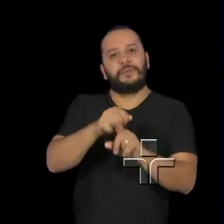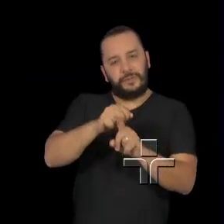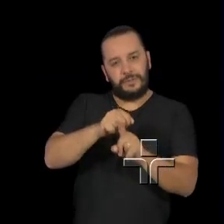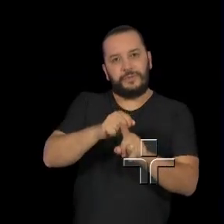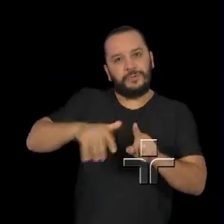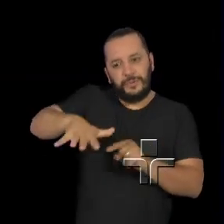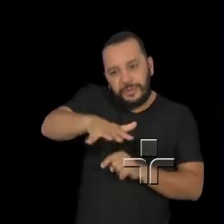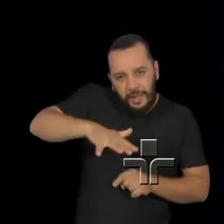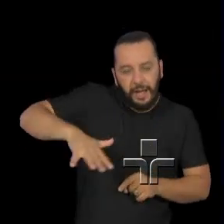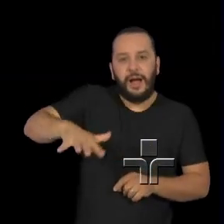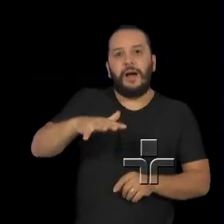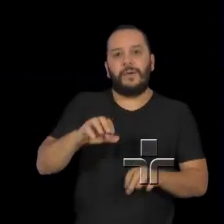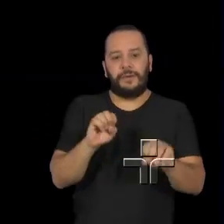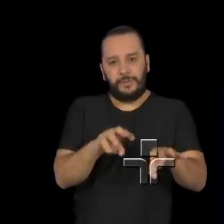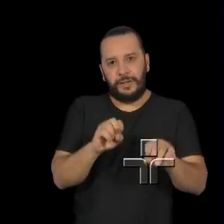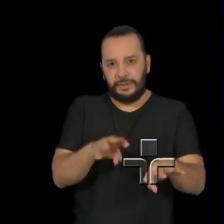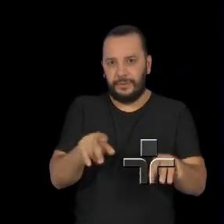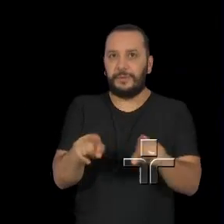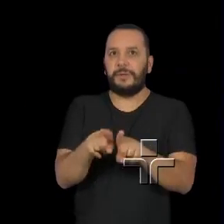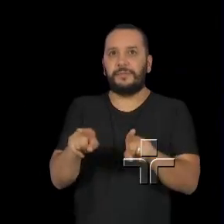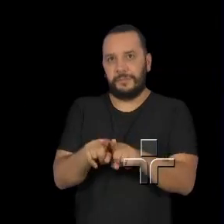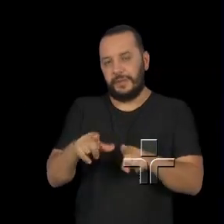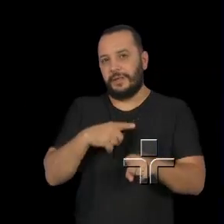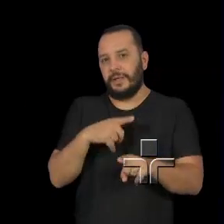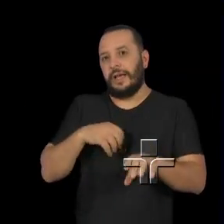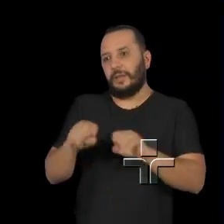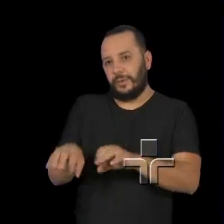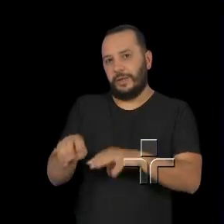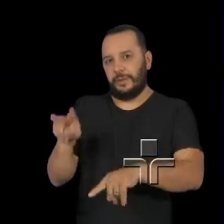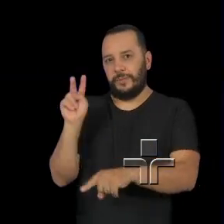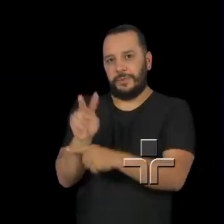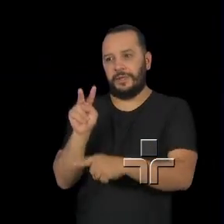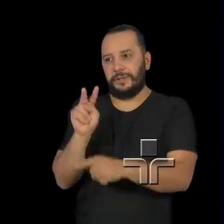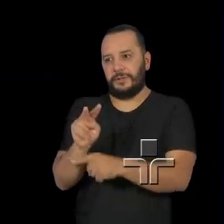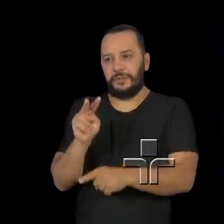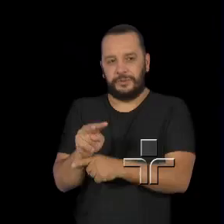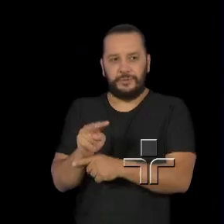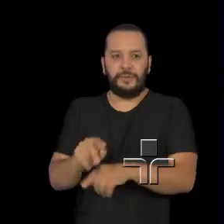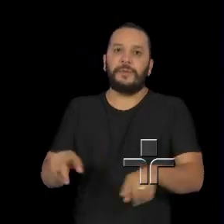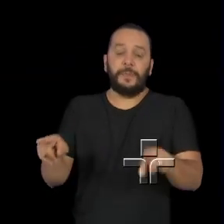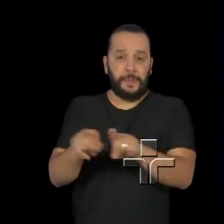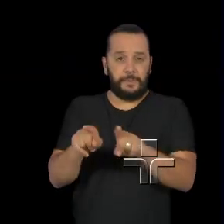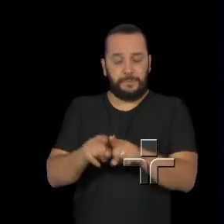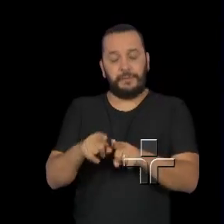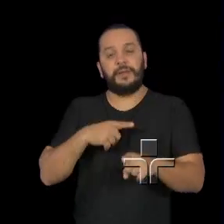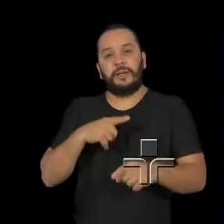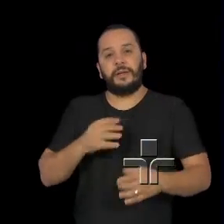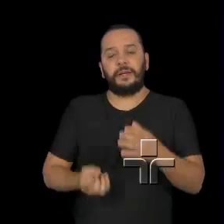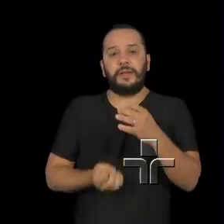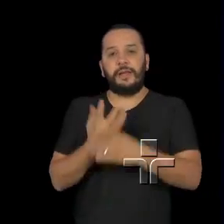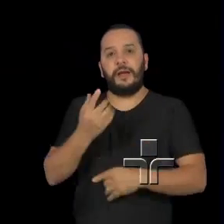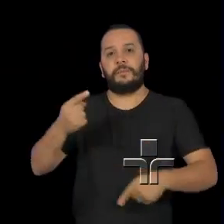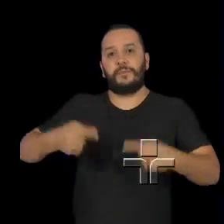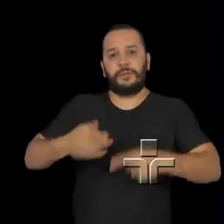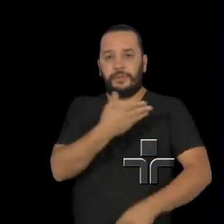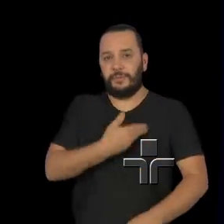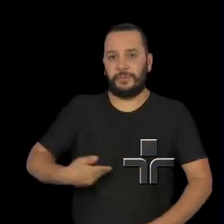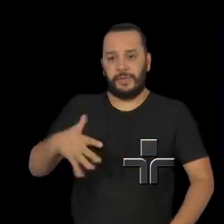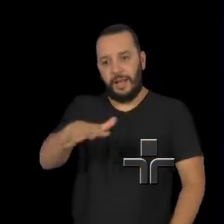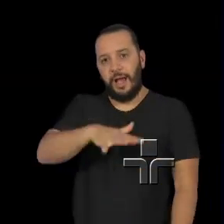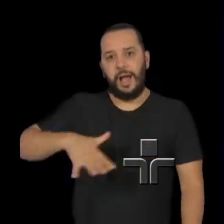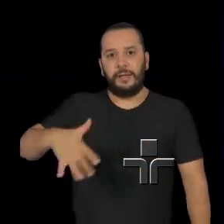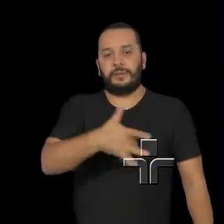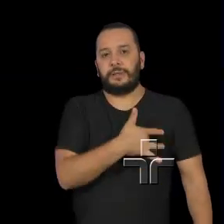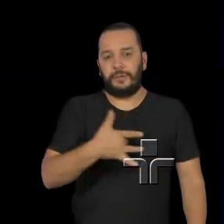muito bem, tem projetos na área de educação protetiva, indução de políticas públicas, tanto na área de saúde quanto